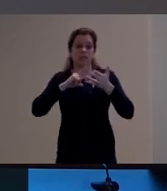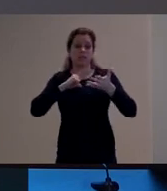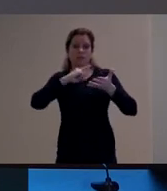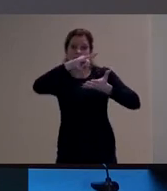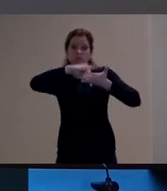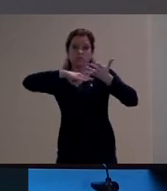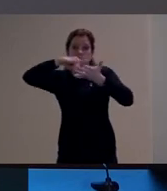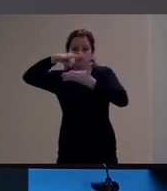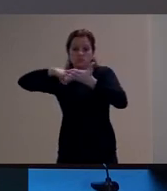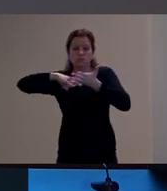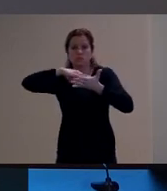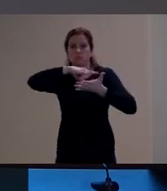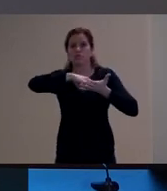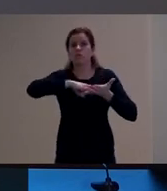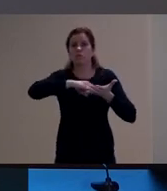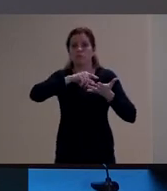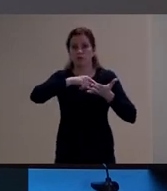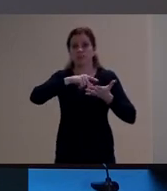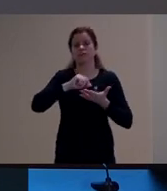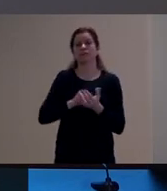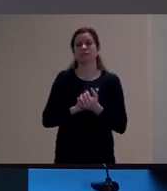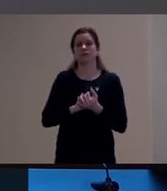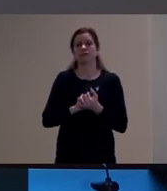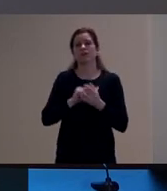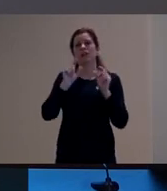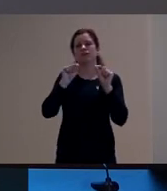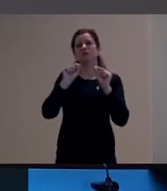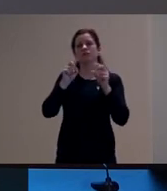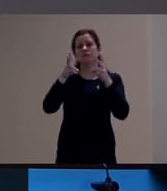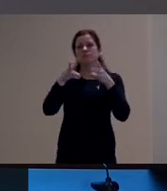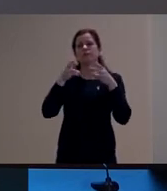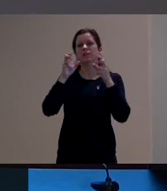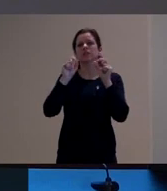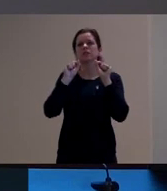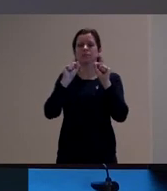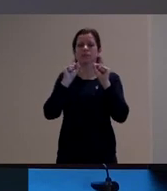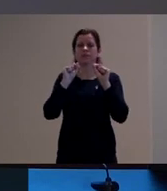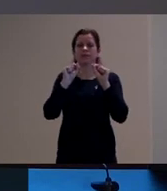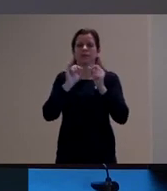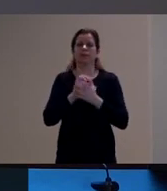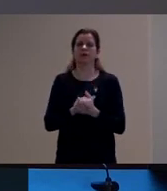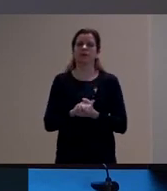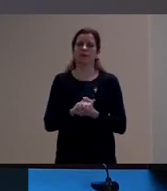mas porque, de fato, as reflexões que a gente pode fazer a partir dela,